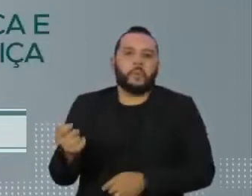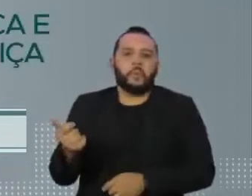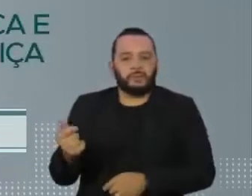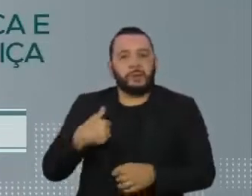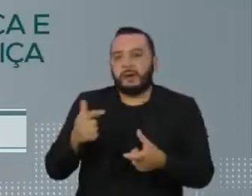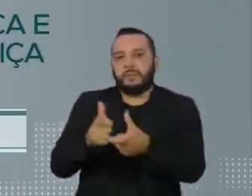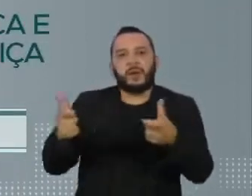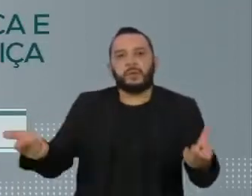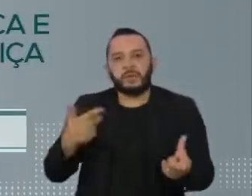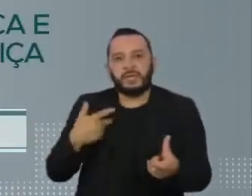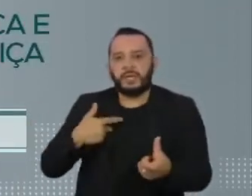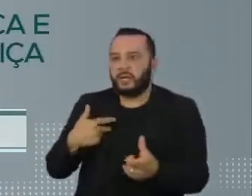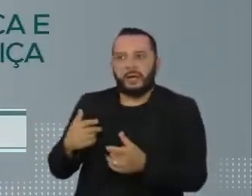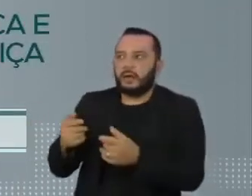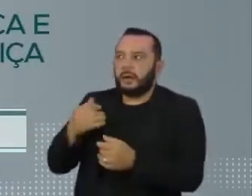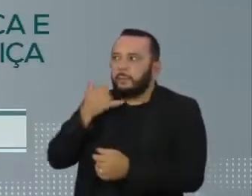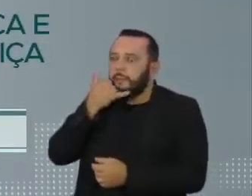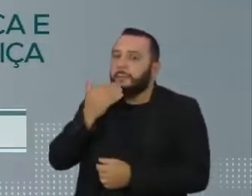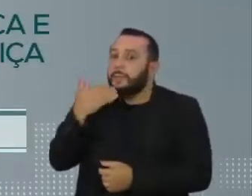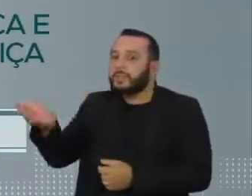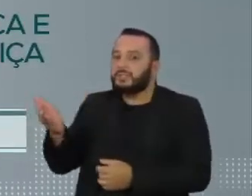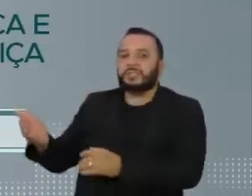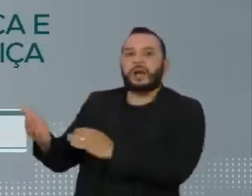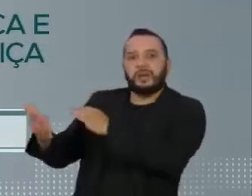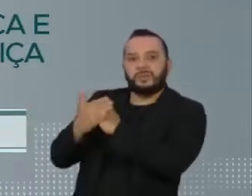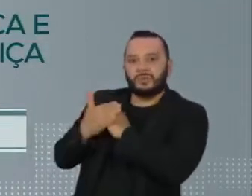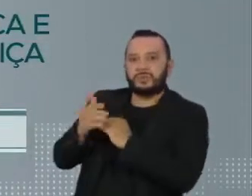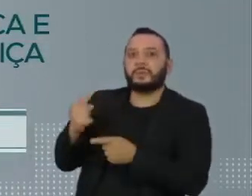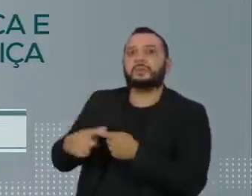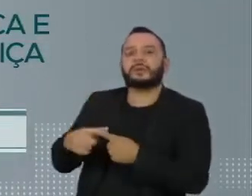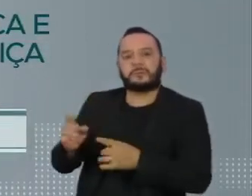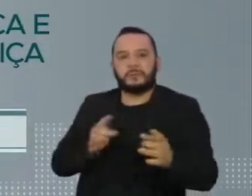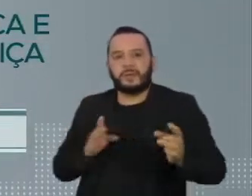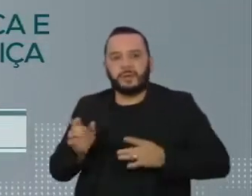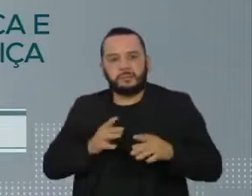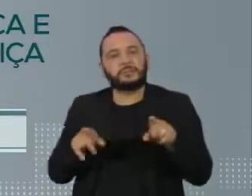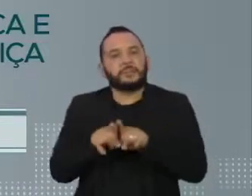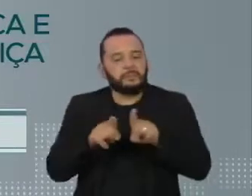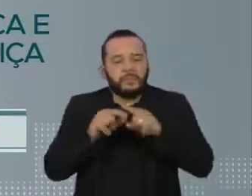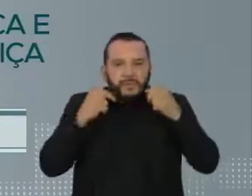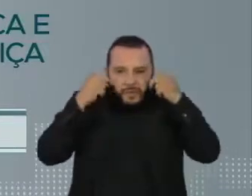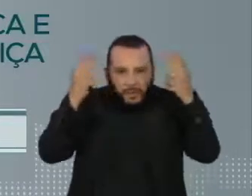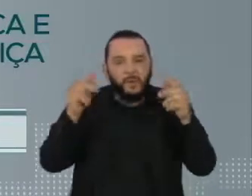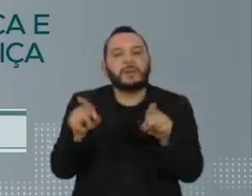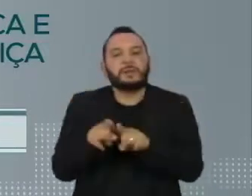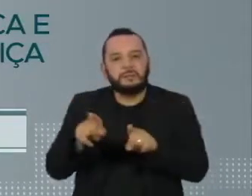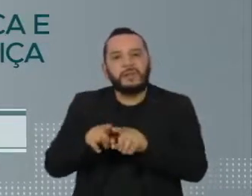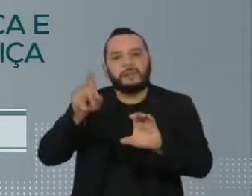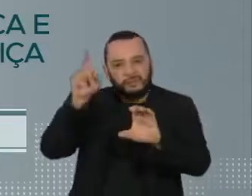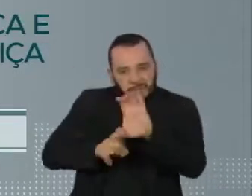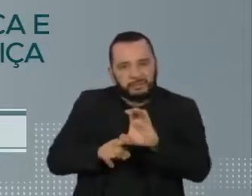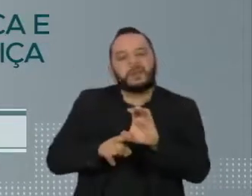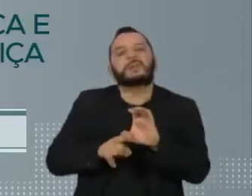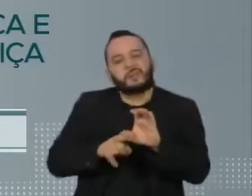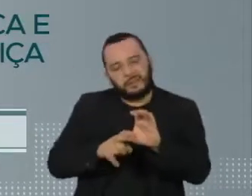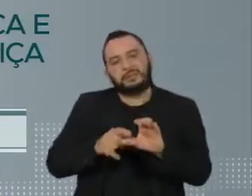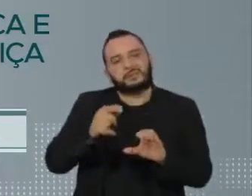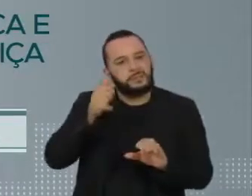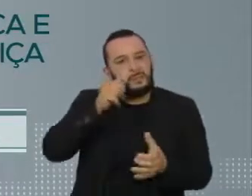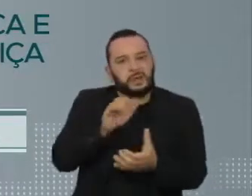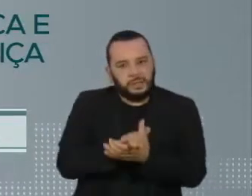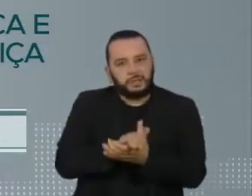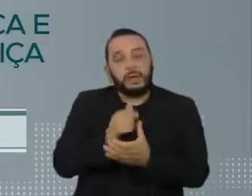procura ajuda por medo. Mas a vergonha, a dependência econômica e a falta de confiança na justiça